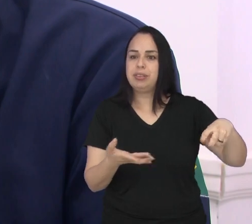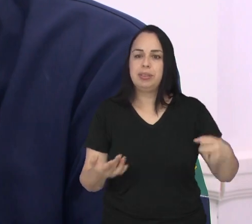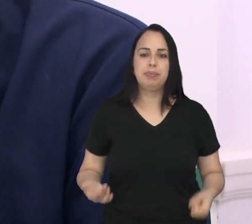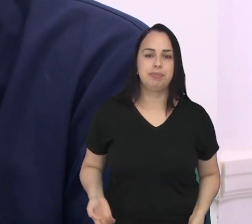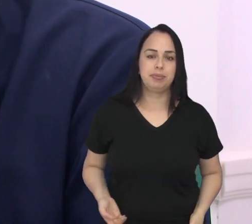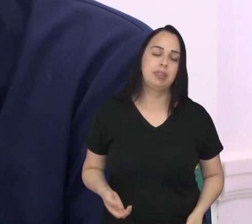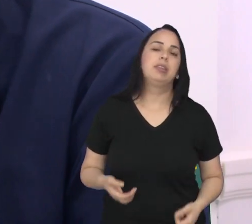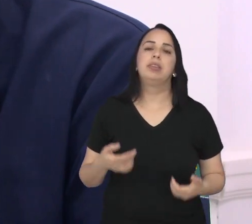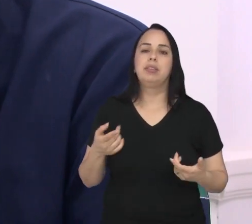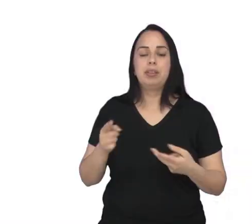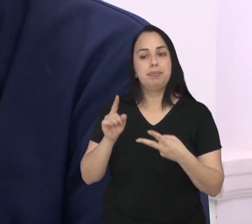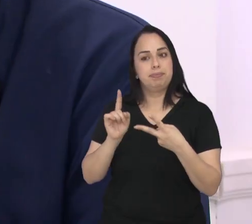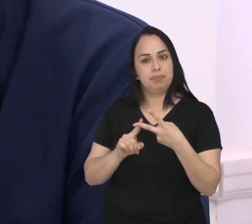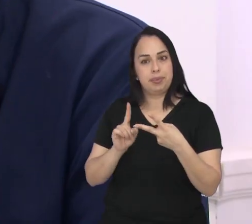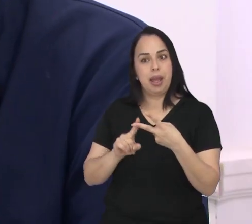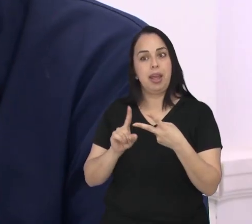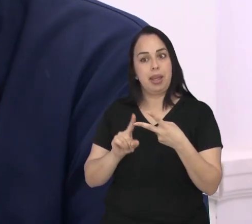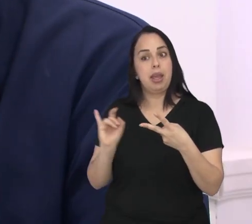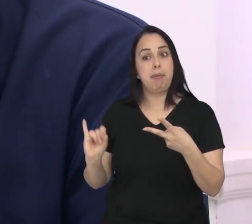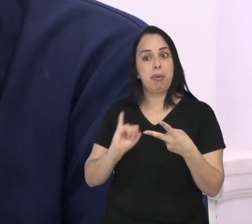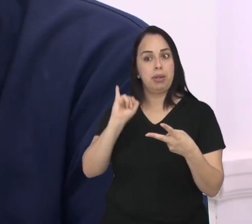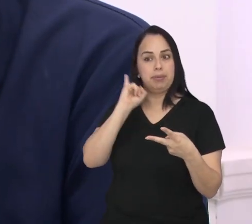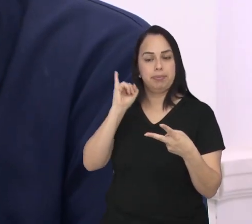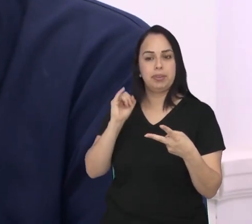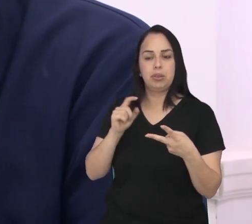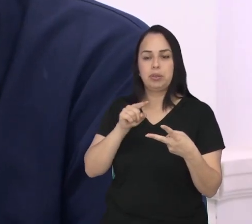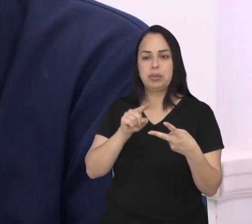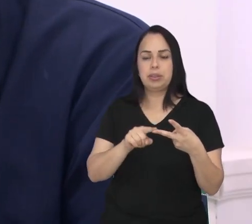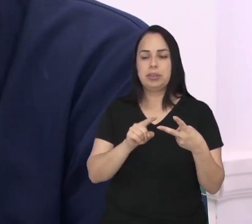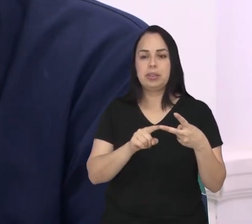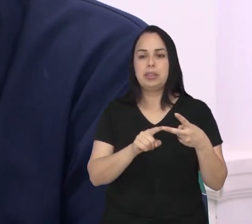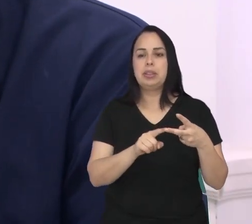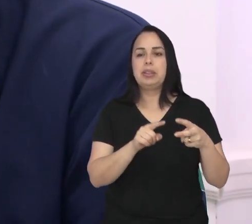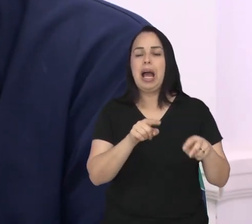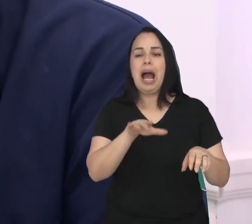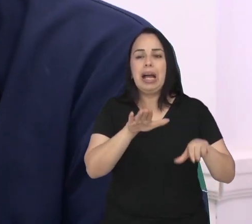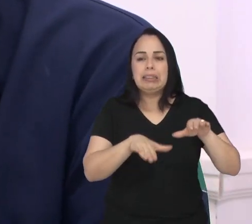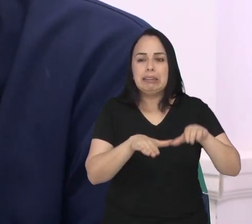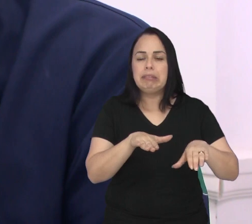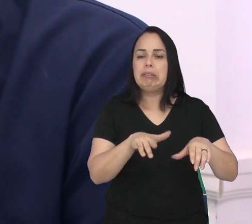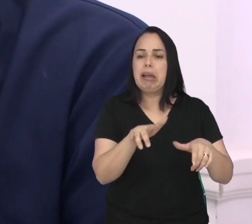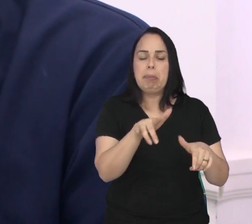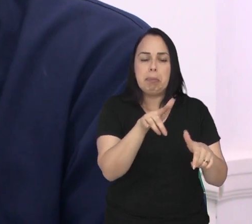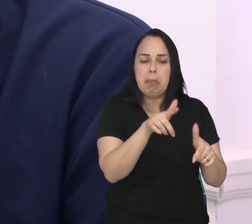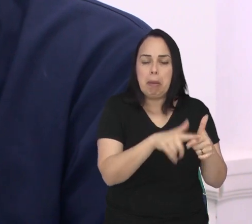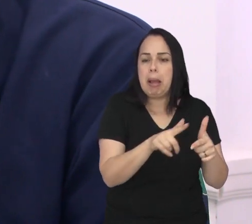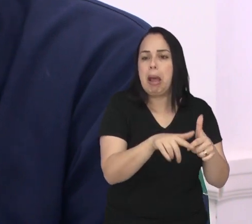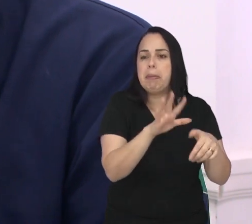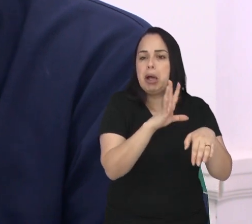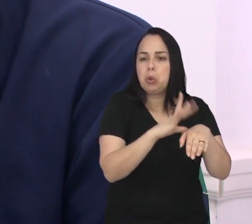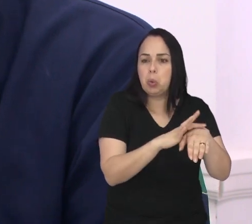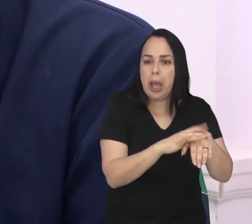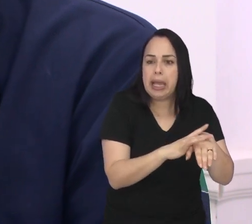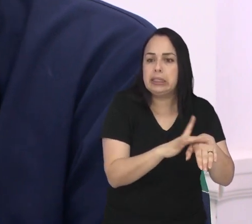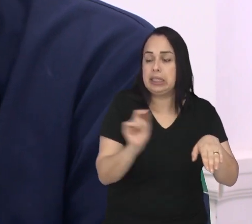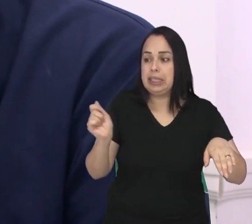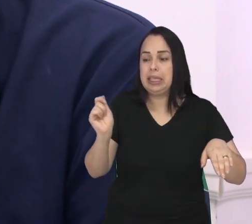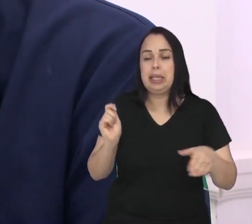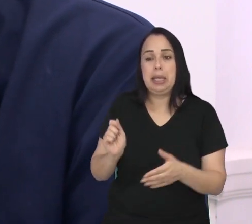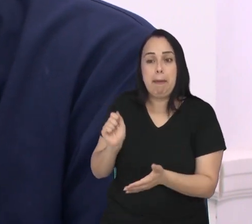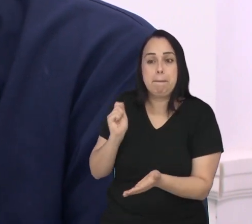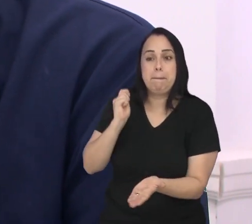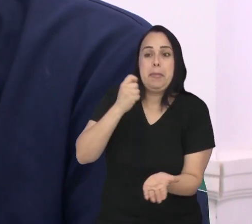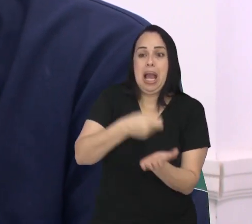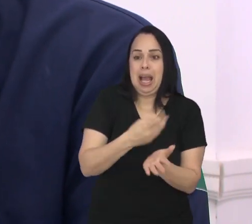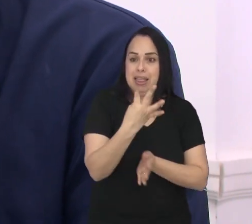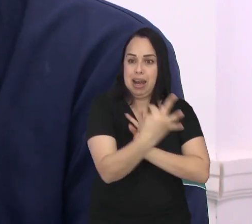animais sejam abandonados. Segundo ponto importante, quando a gente fala desse animal ter algum problema, alguma doença que gera um custo